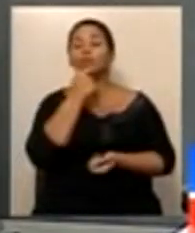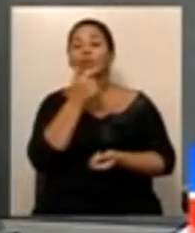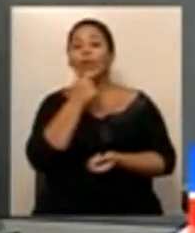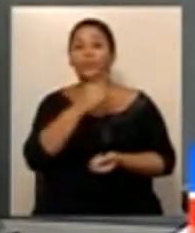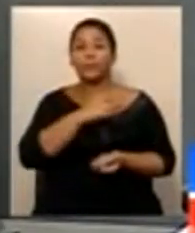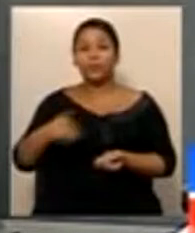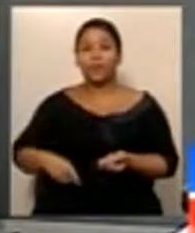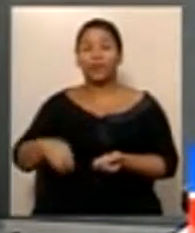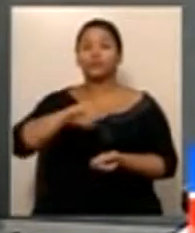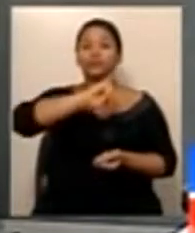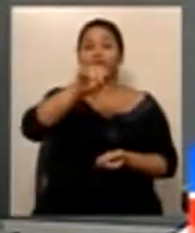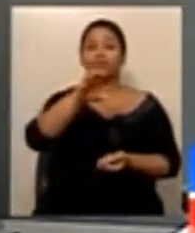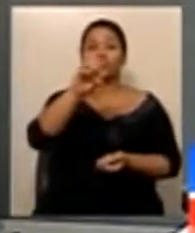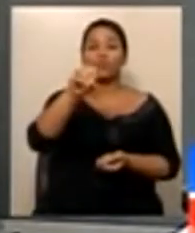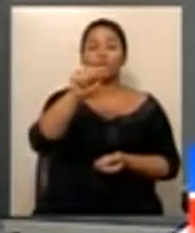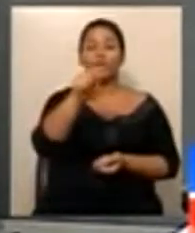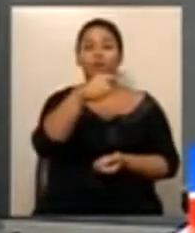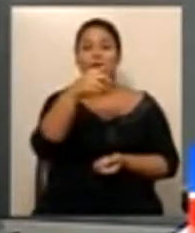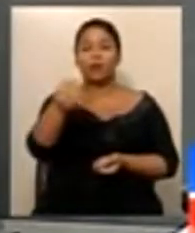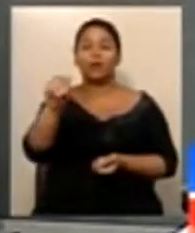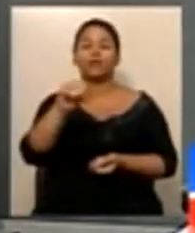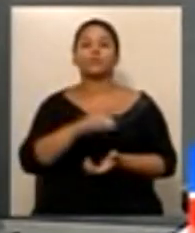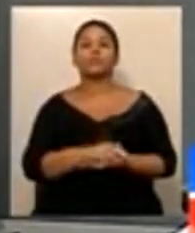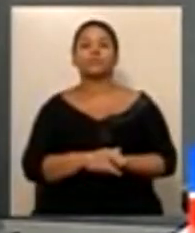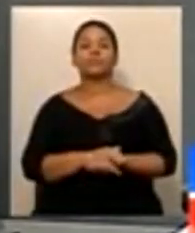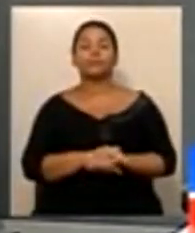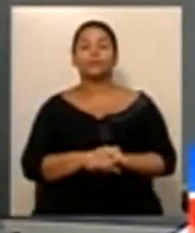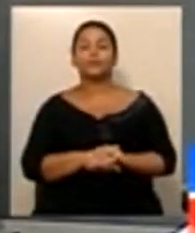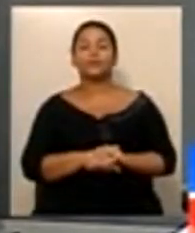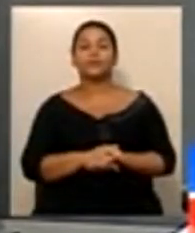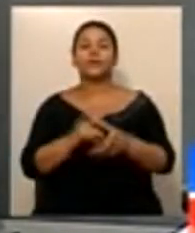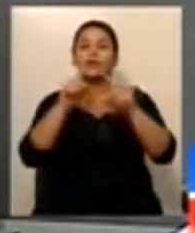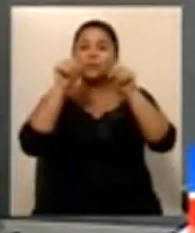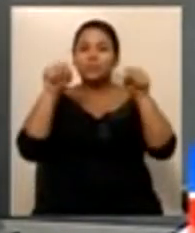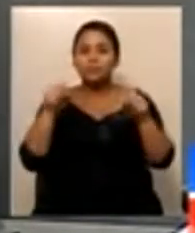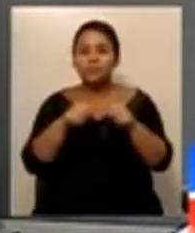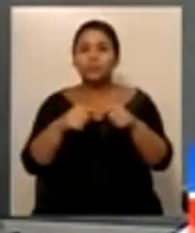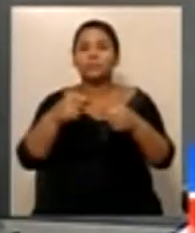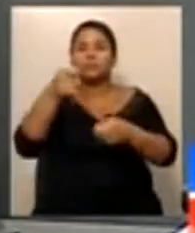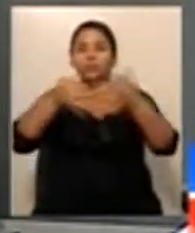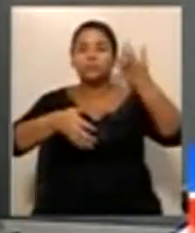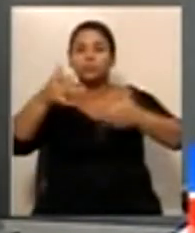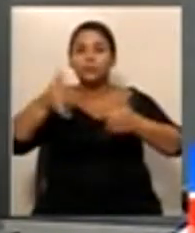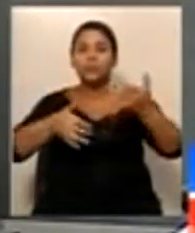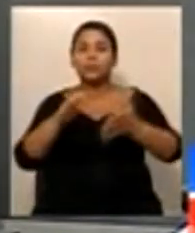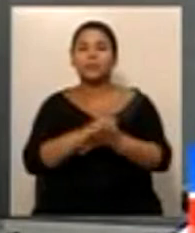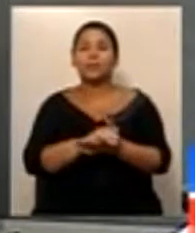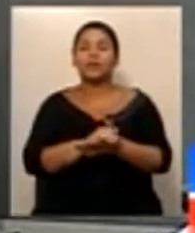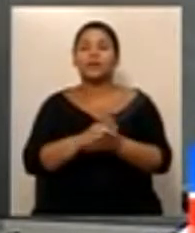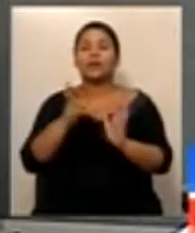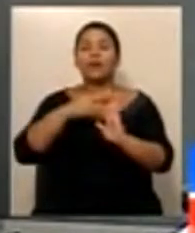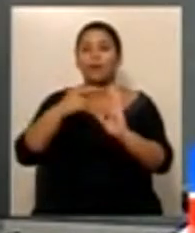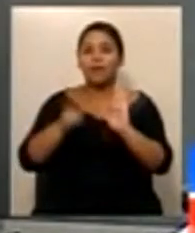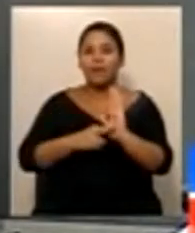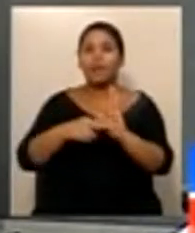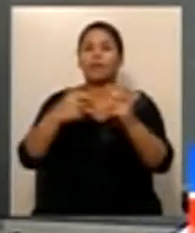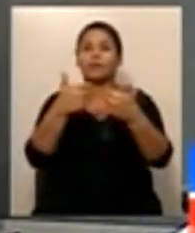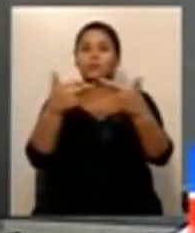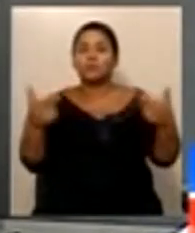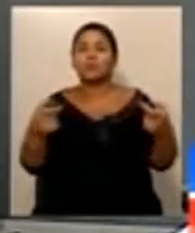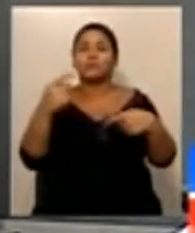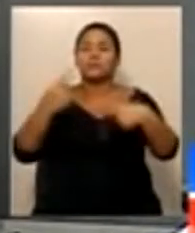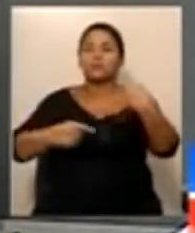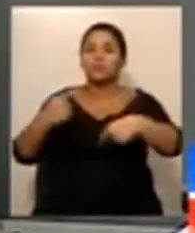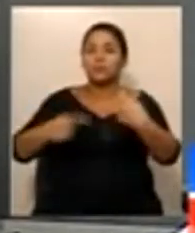José Pereira Filho. Define procedimentos, proibições, estabelece regras de execução e medidas